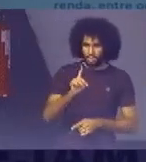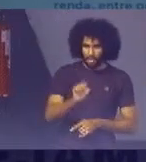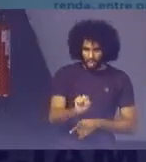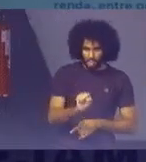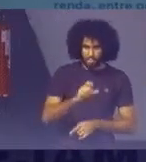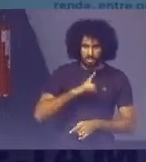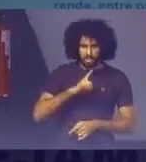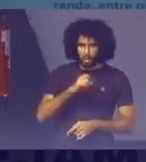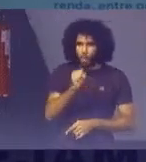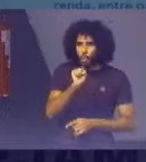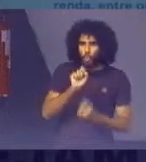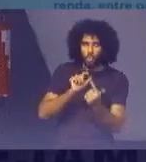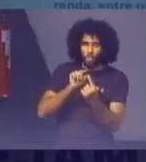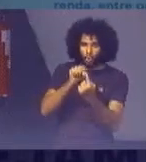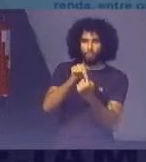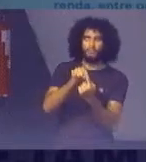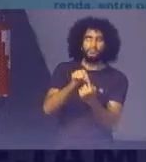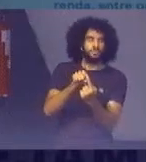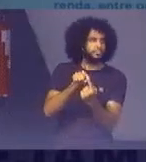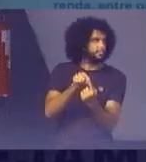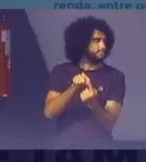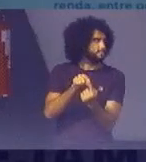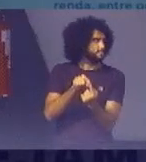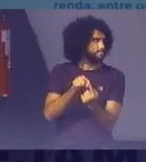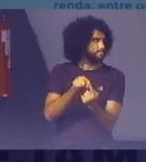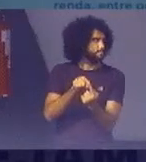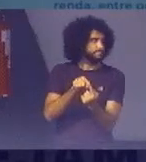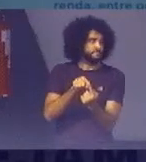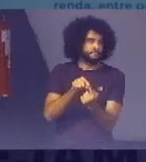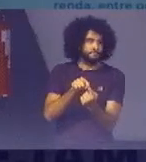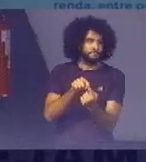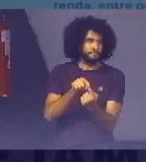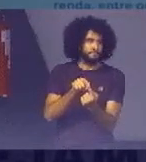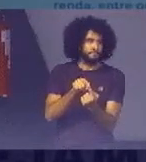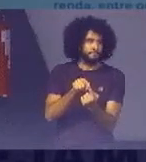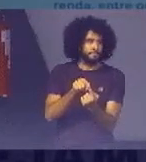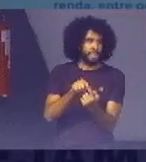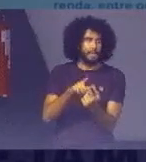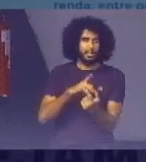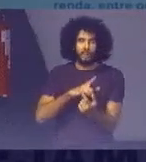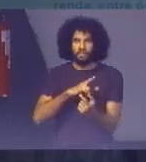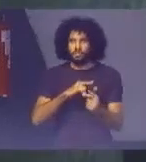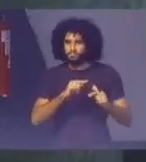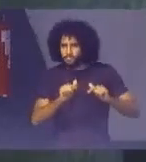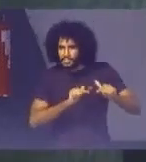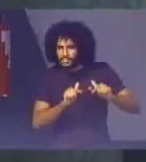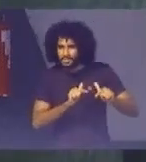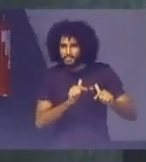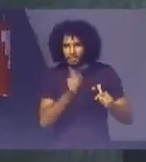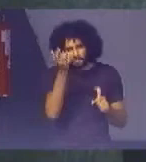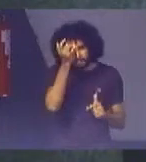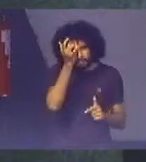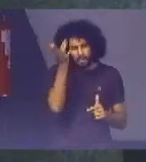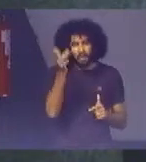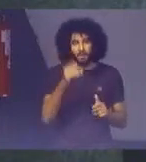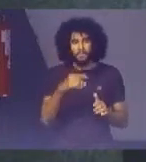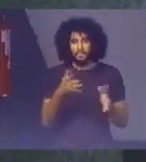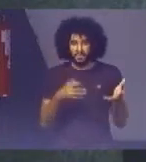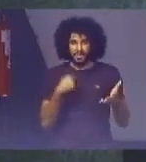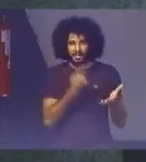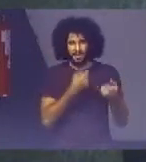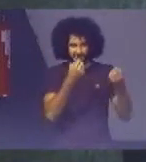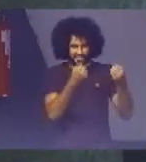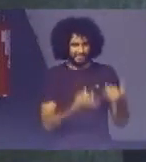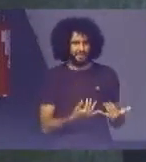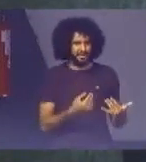oito Objetivos Então foi Um trabalho Muito mais fácil E agora A gente estava Dizendo aqui De